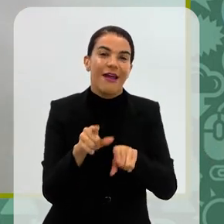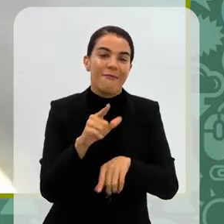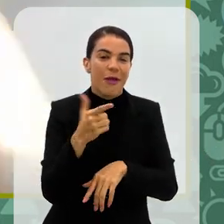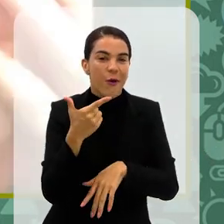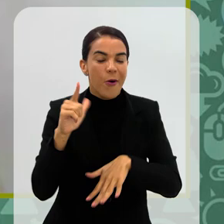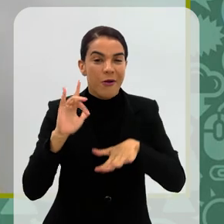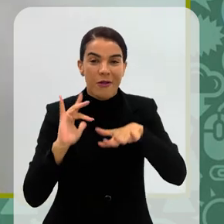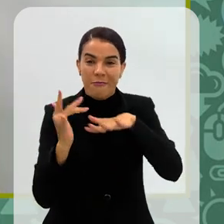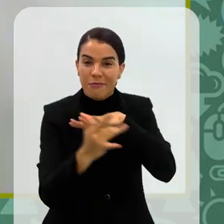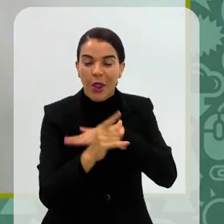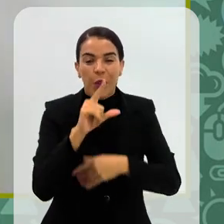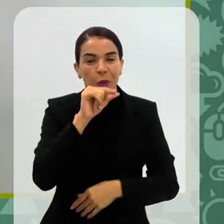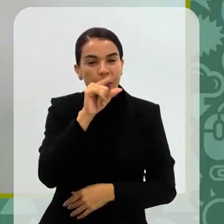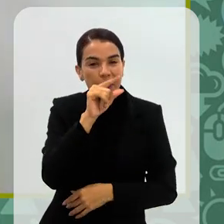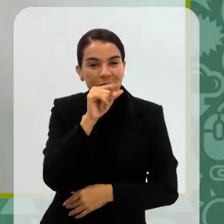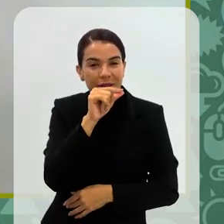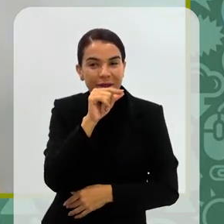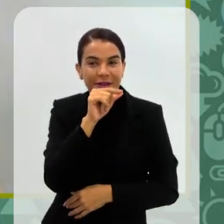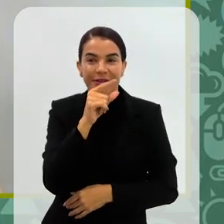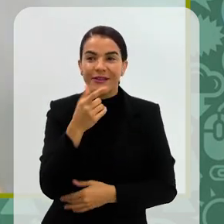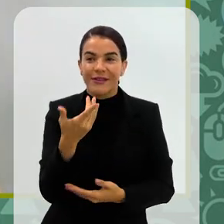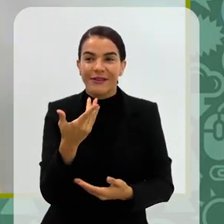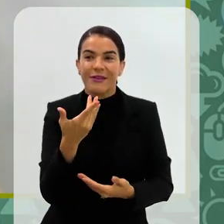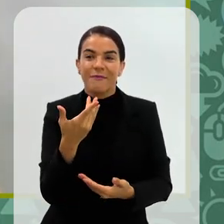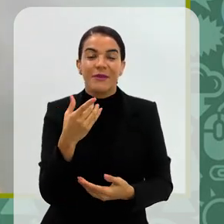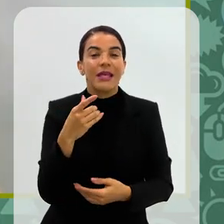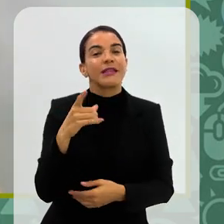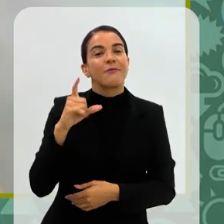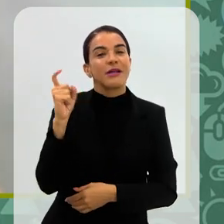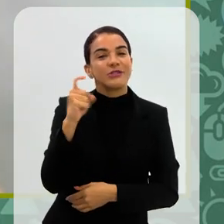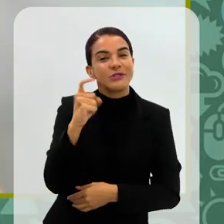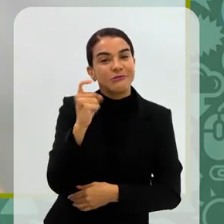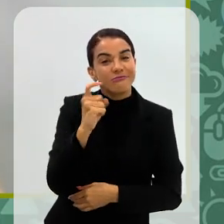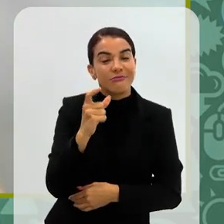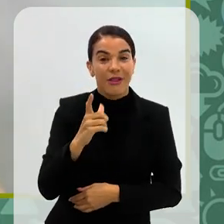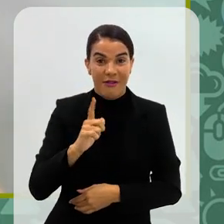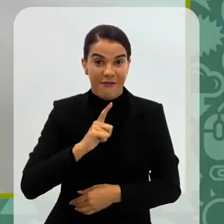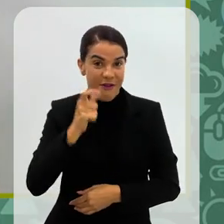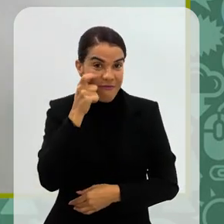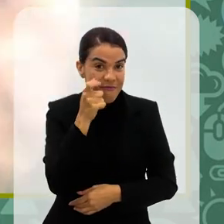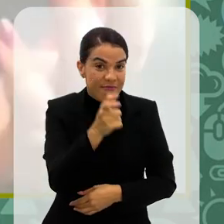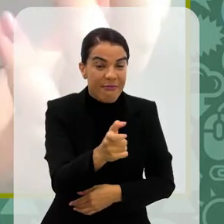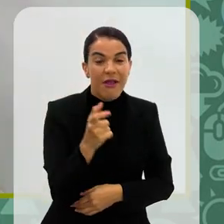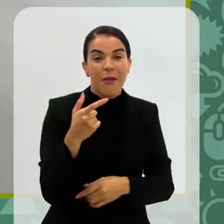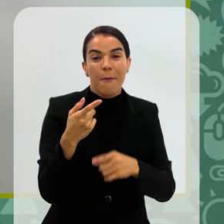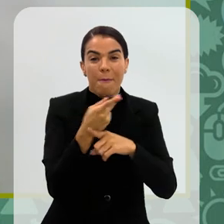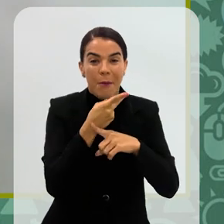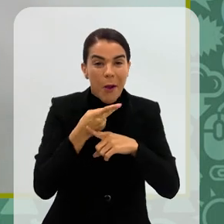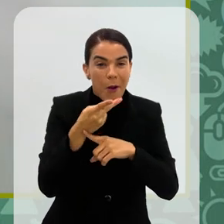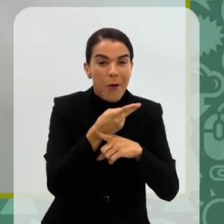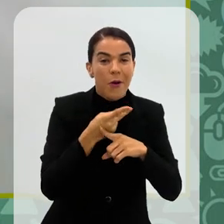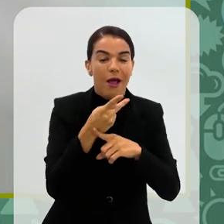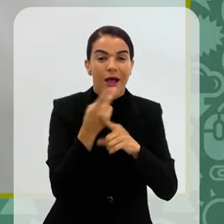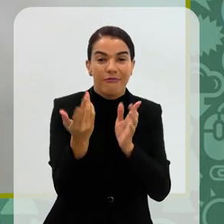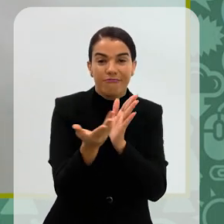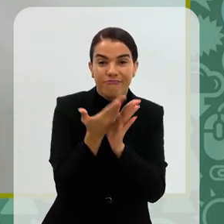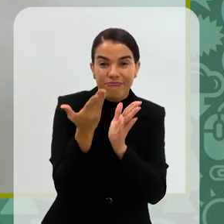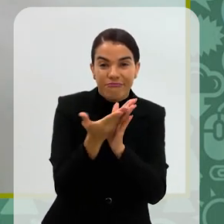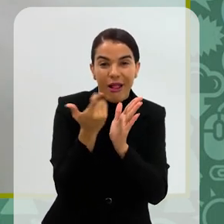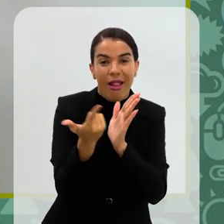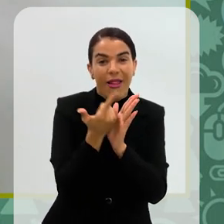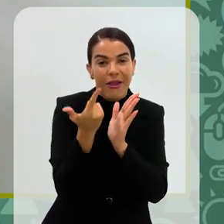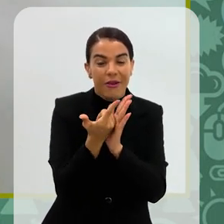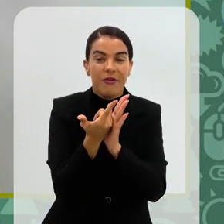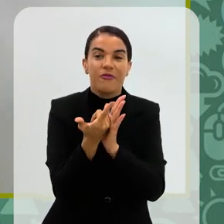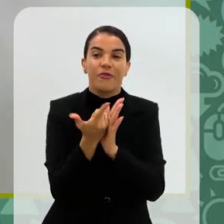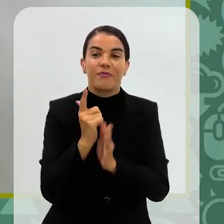também nas outras redes, Twitter e toque. E também, se quiserem, se tiverem interesse, também procurarem pelas obras, né? Eu vou